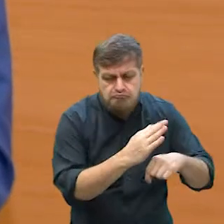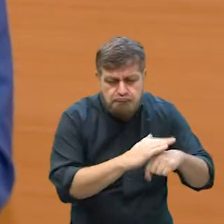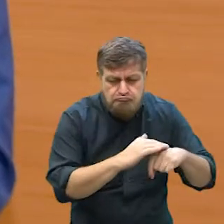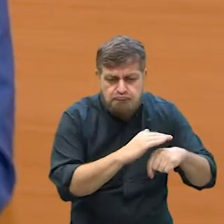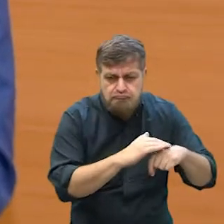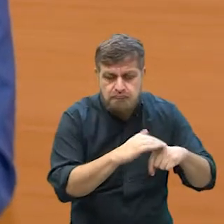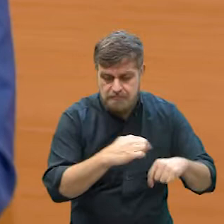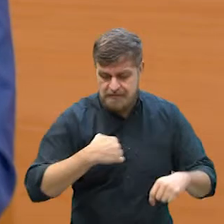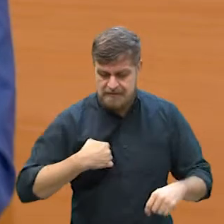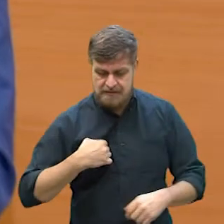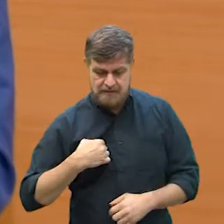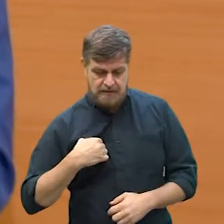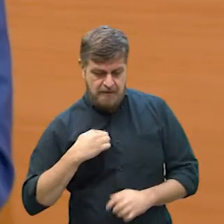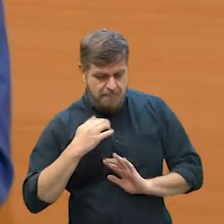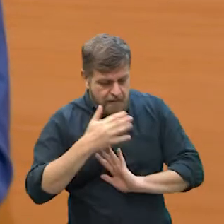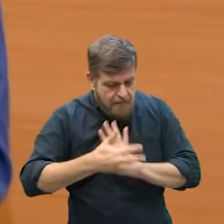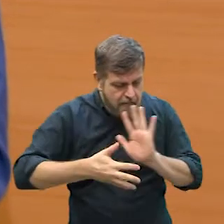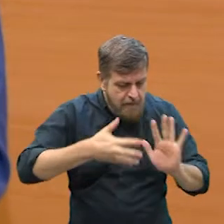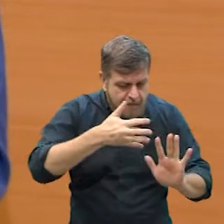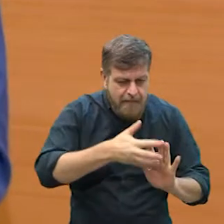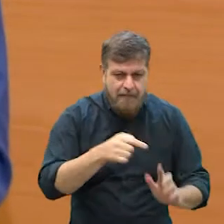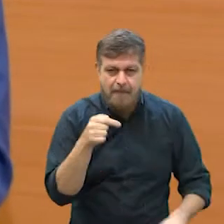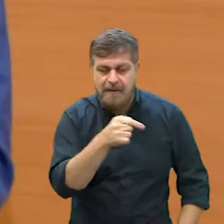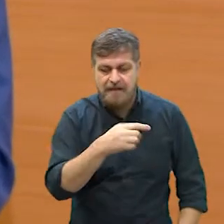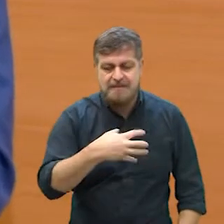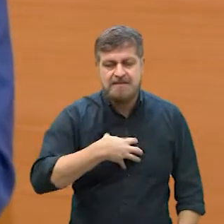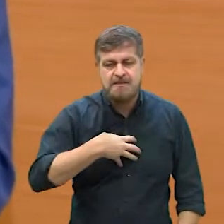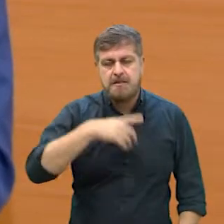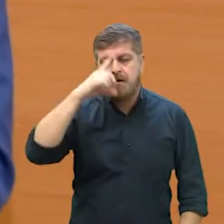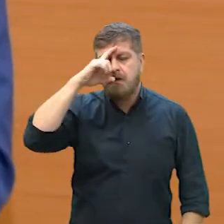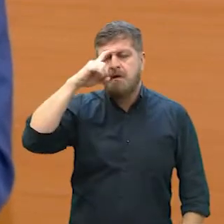pelo menos uma palavra de conforto,